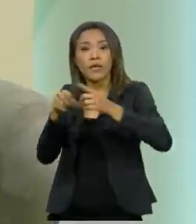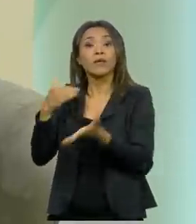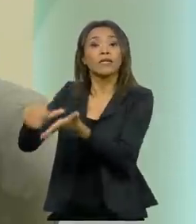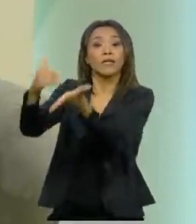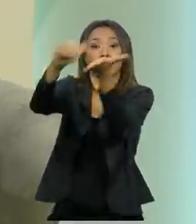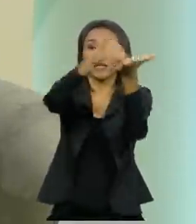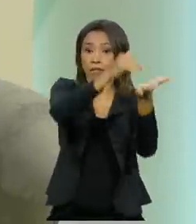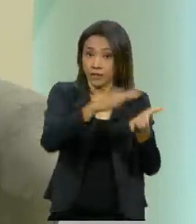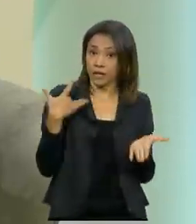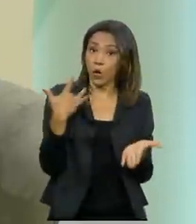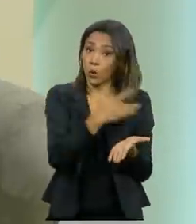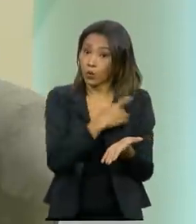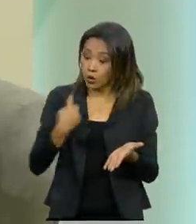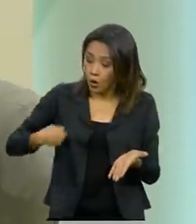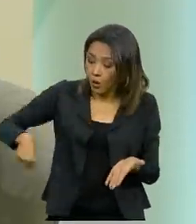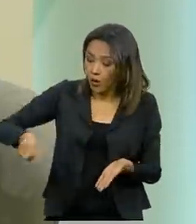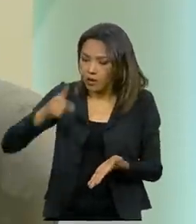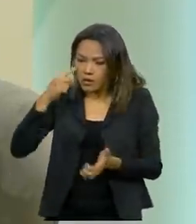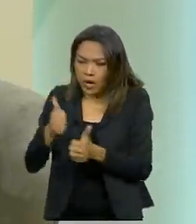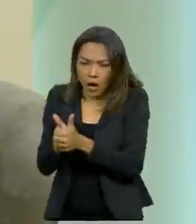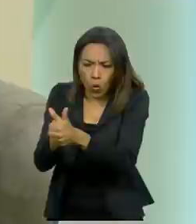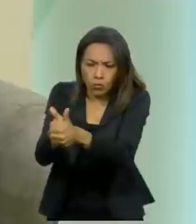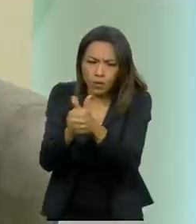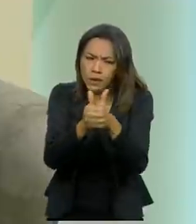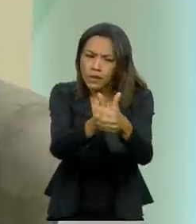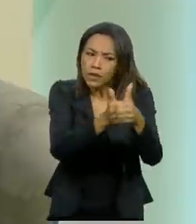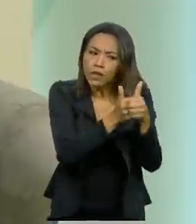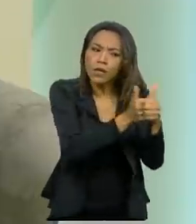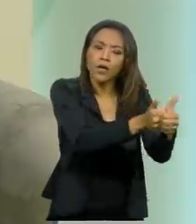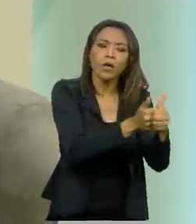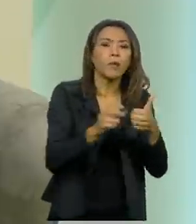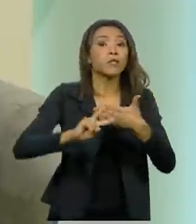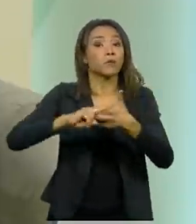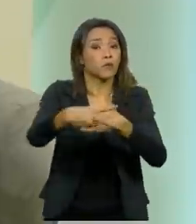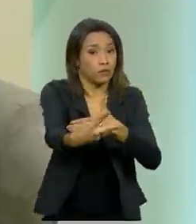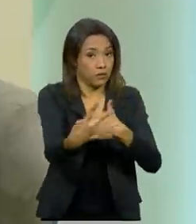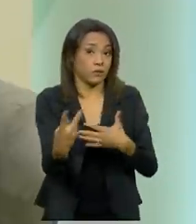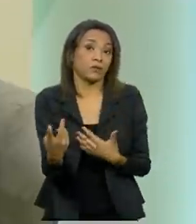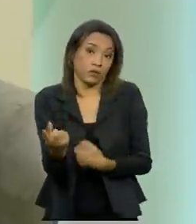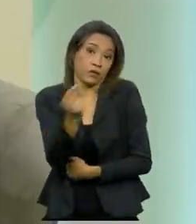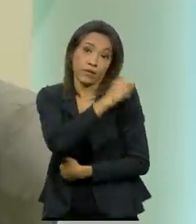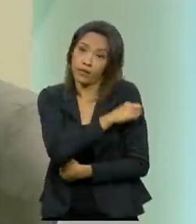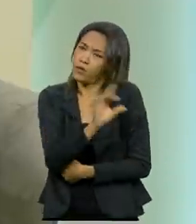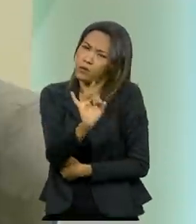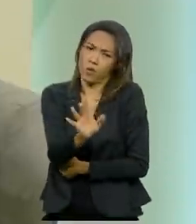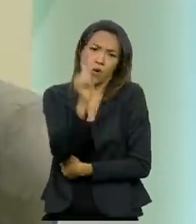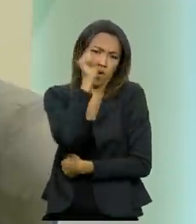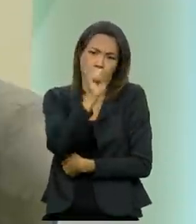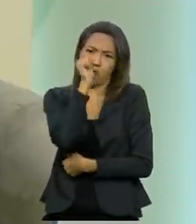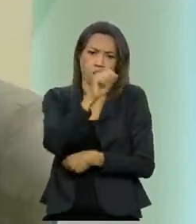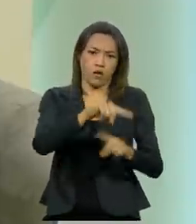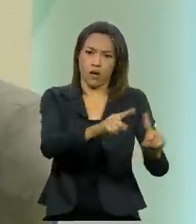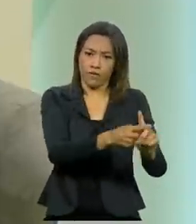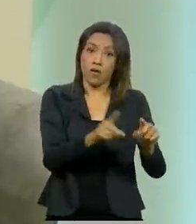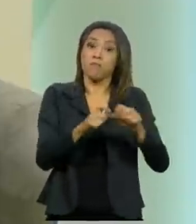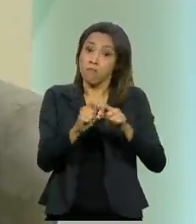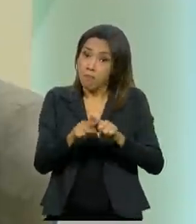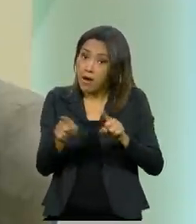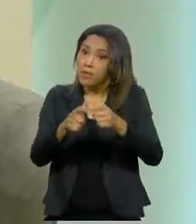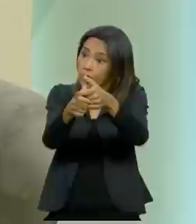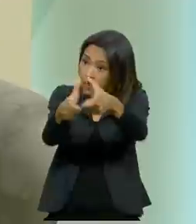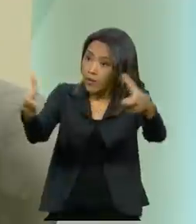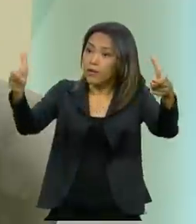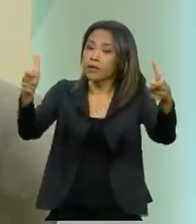todos esses casos para verificar a ocorrência de eventos adversos, não só em gestantes, mas também na população em geral. Então, hoje a